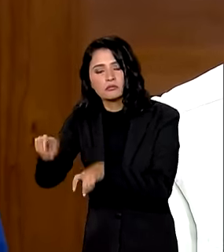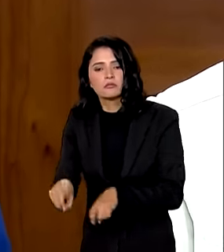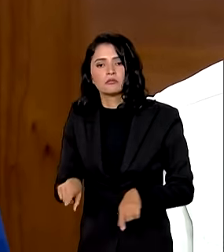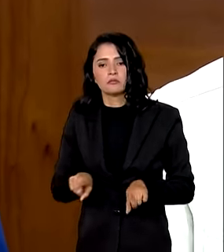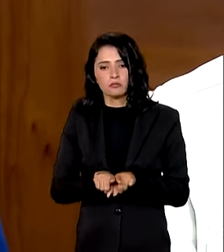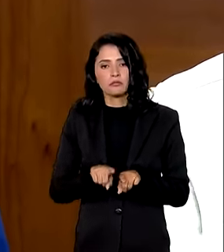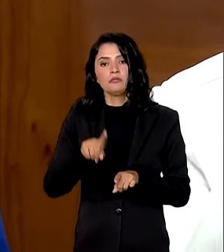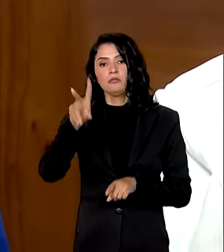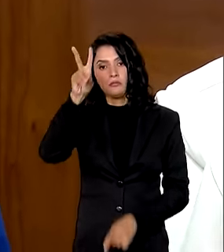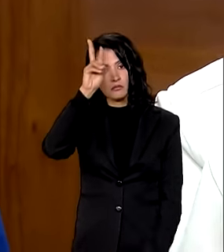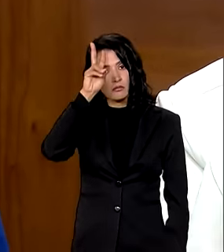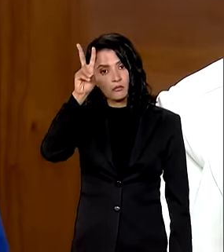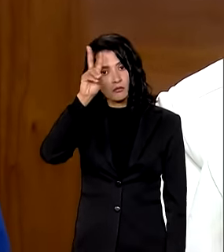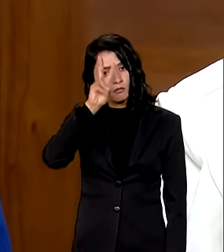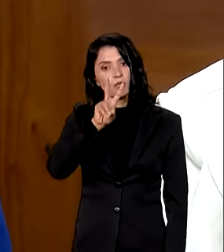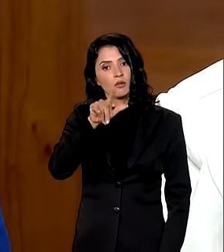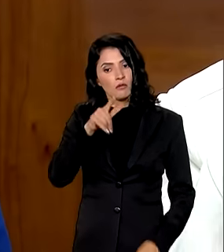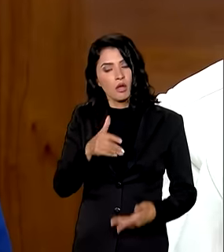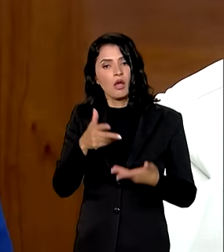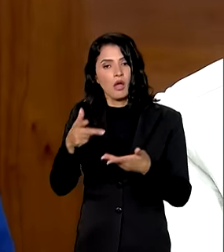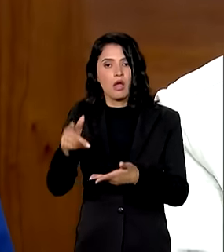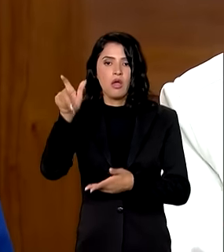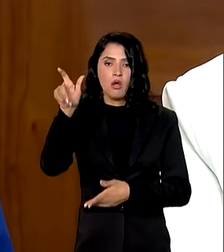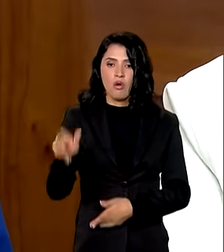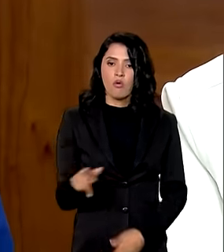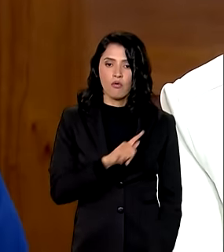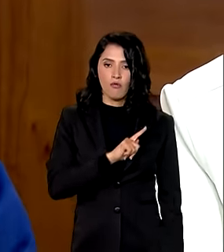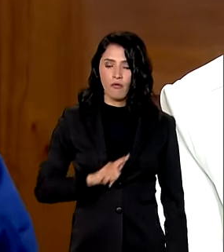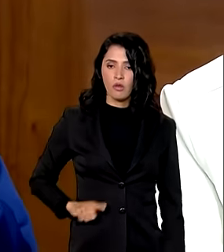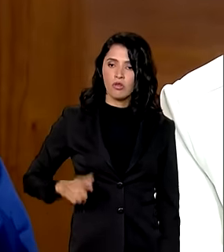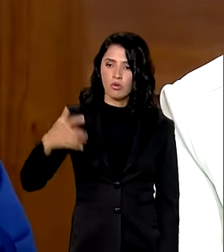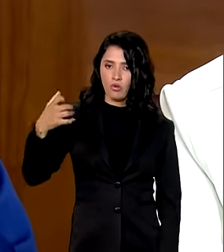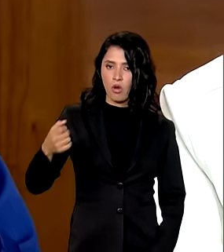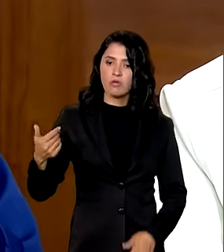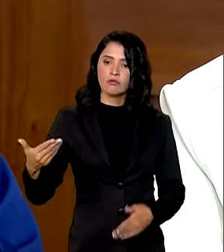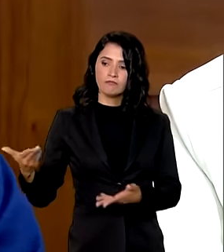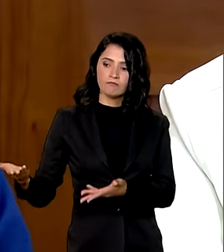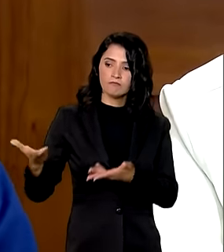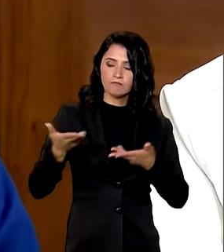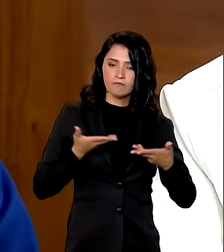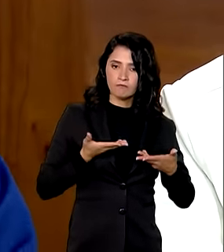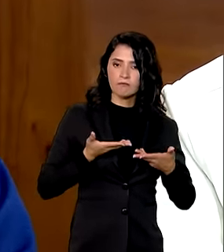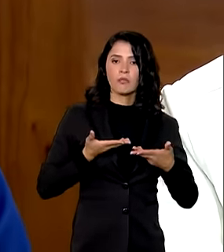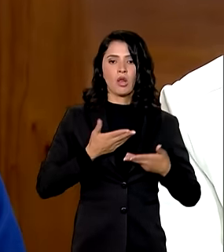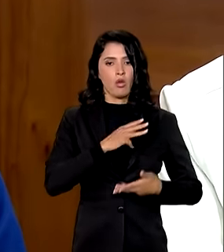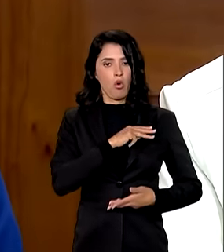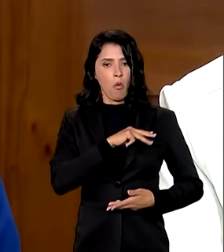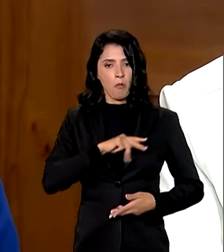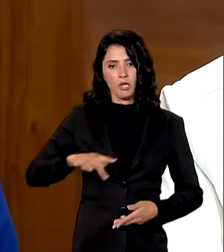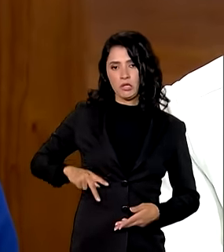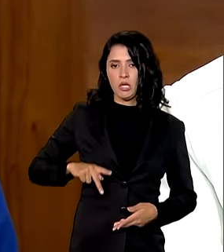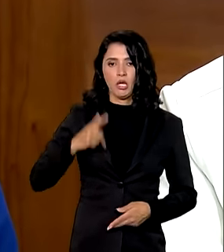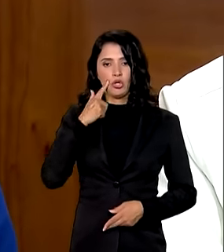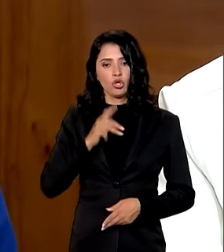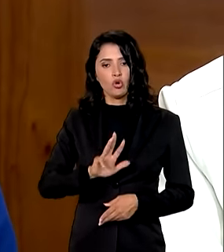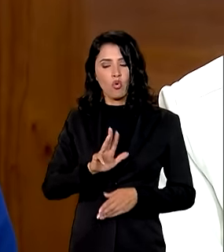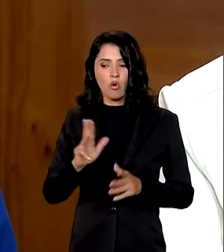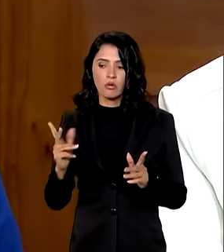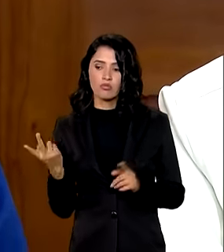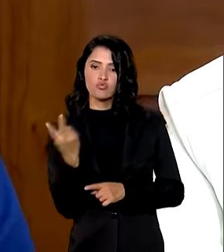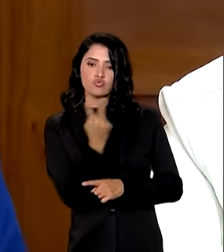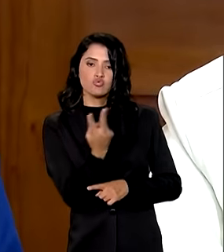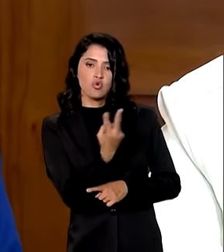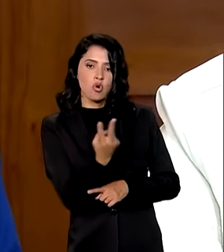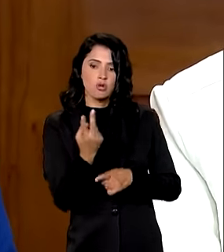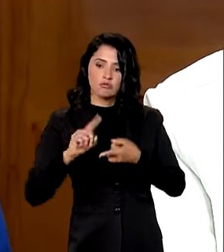Na segunda-feira vai estar recebendo o governador Eduardo Leite para tratar prioritariamente da agenda sobre